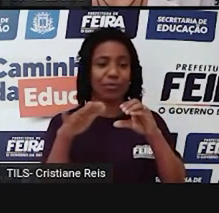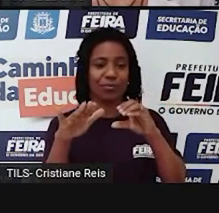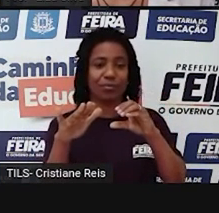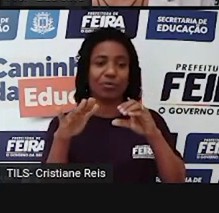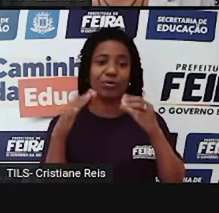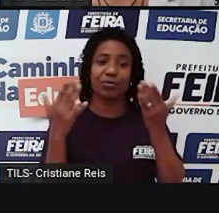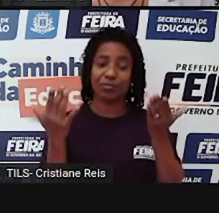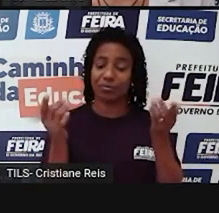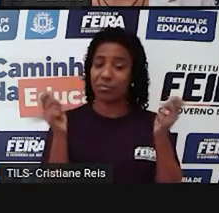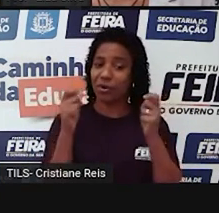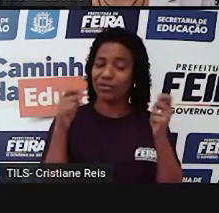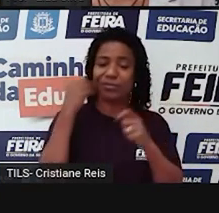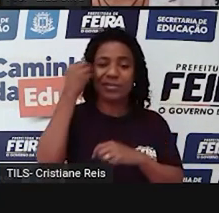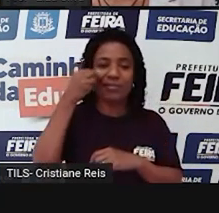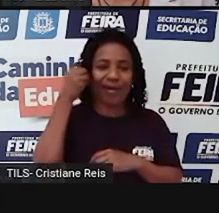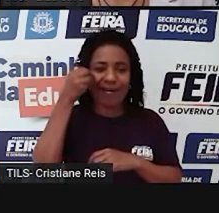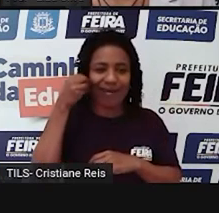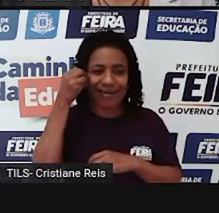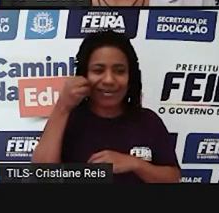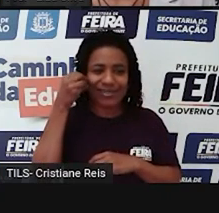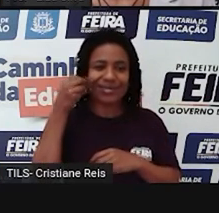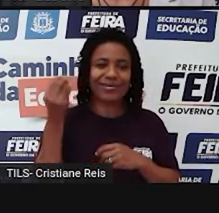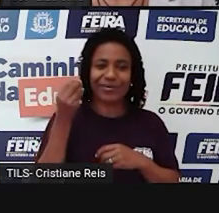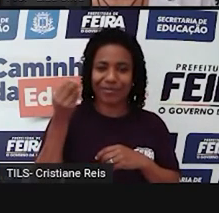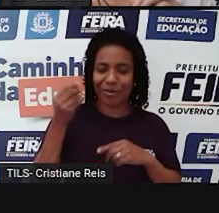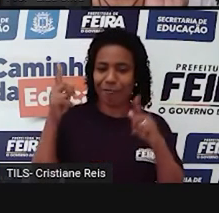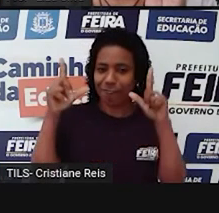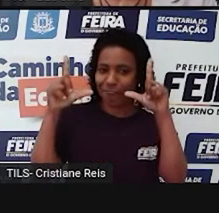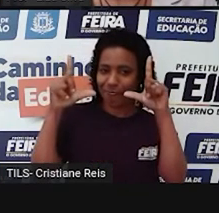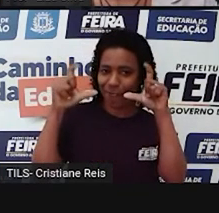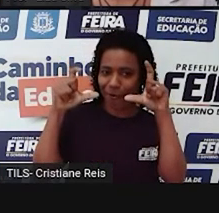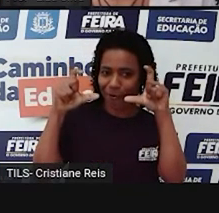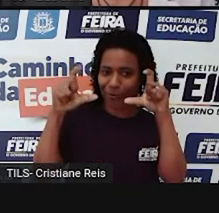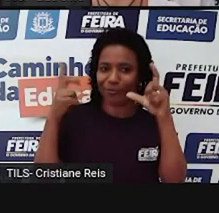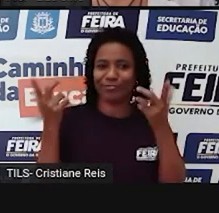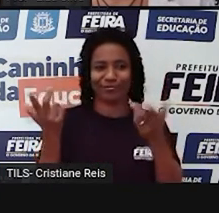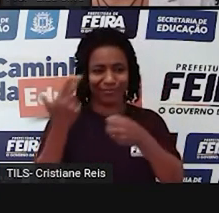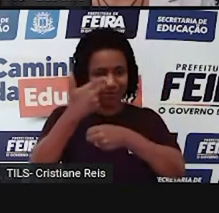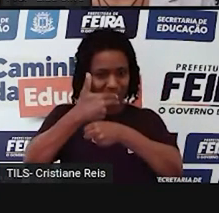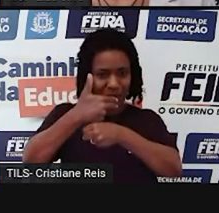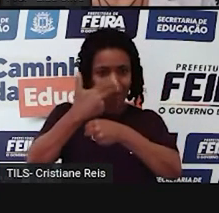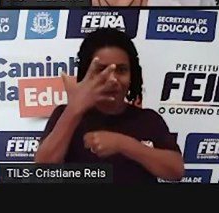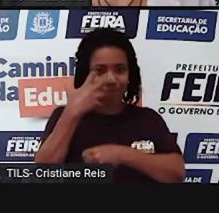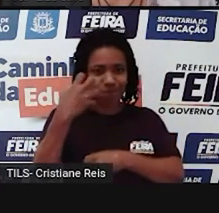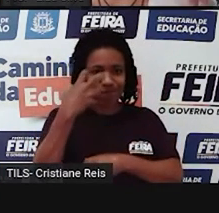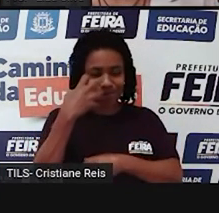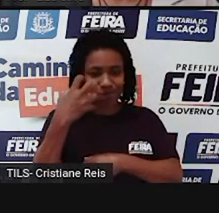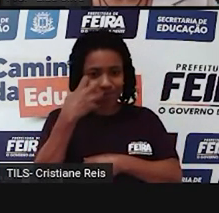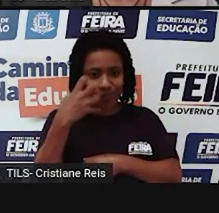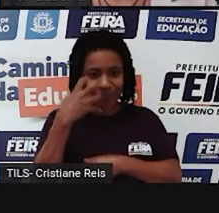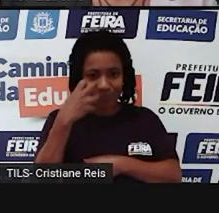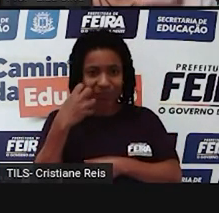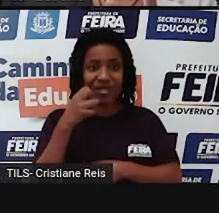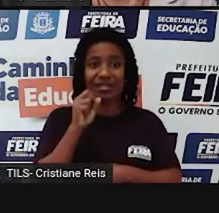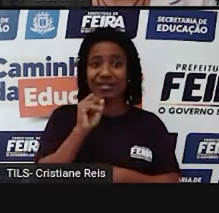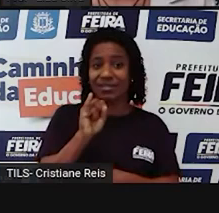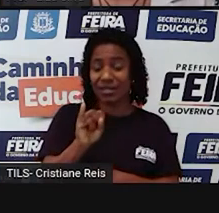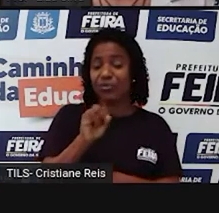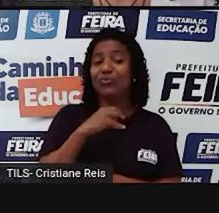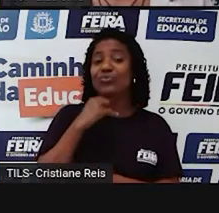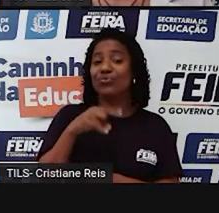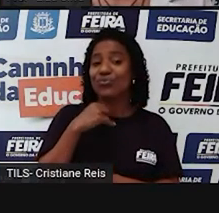o resultado de sua experiência para que a gente possa saber como foi e se surgiu alguma dúvida